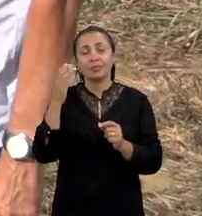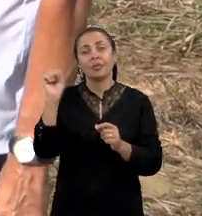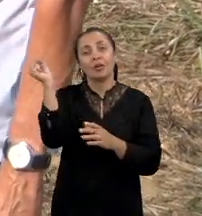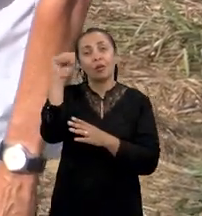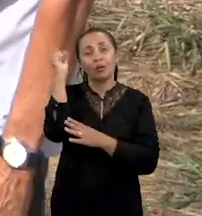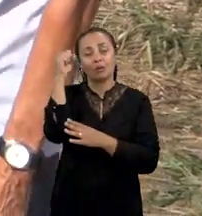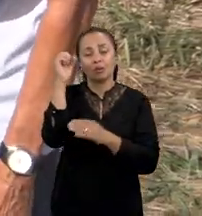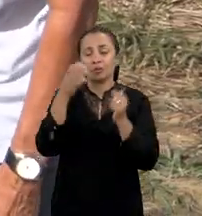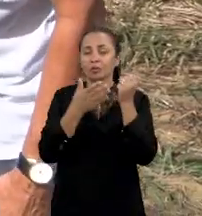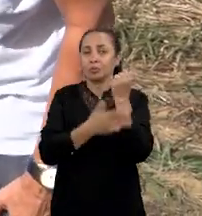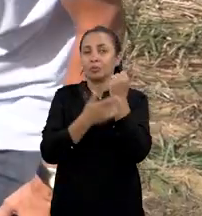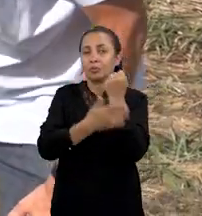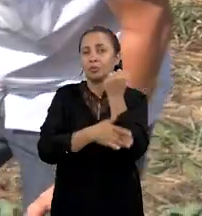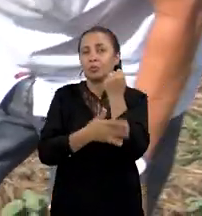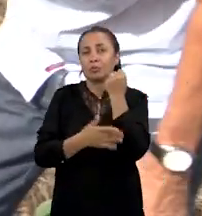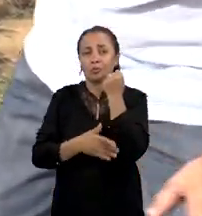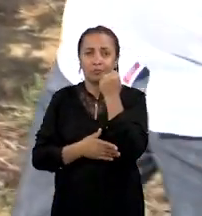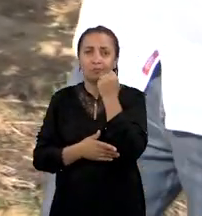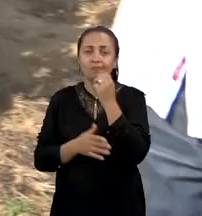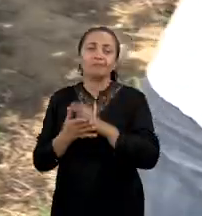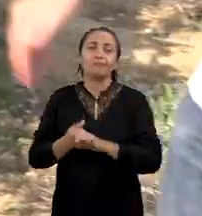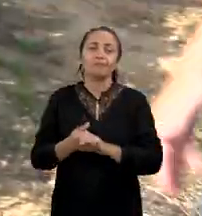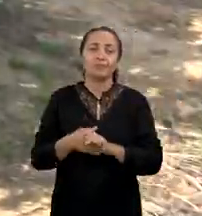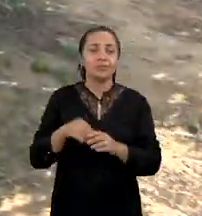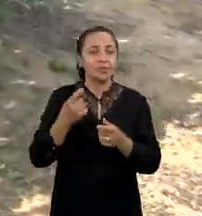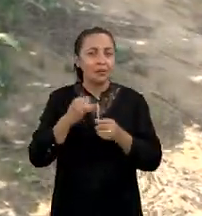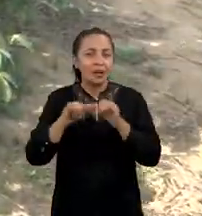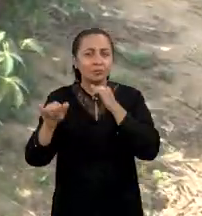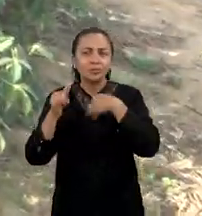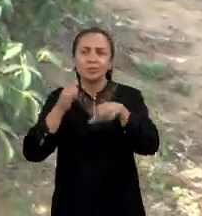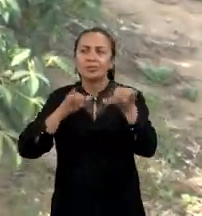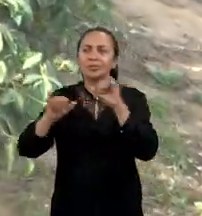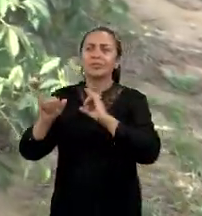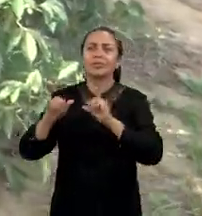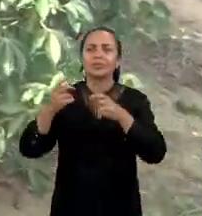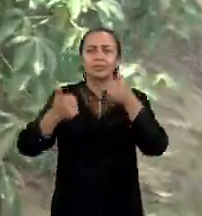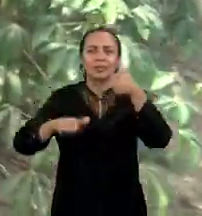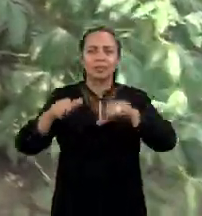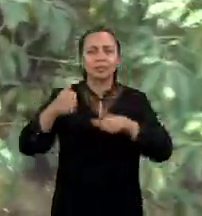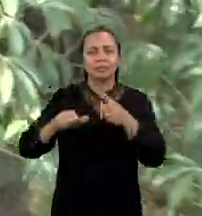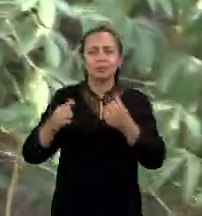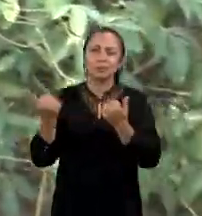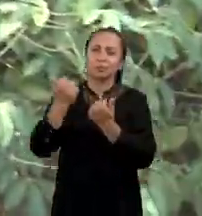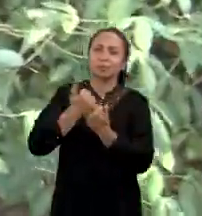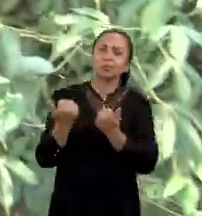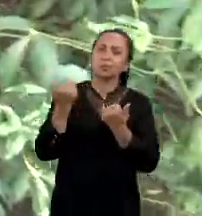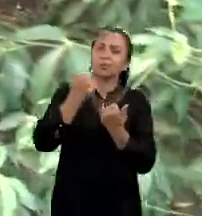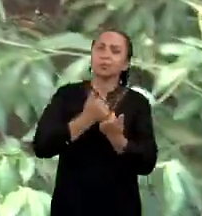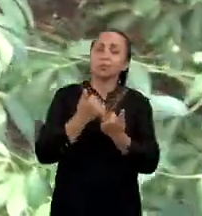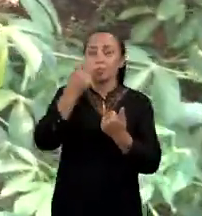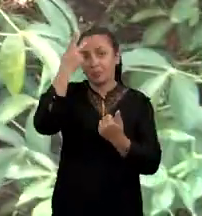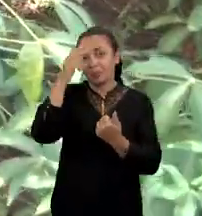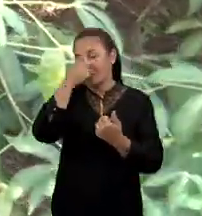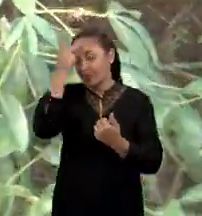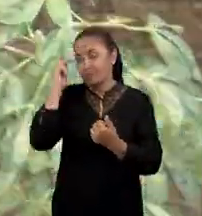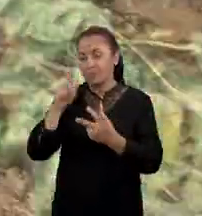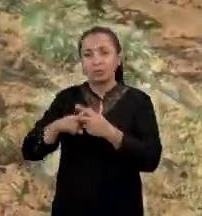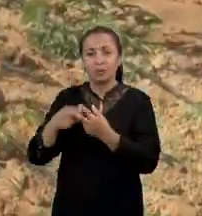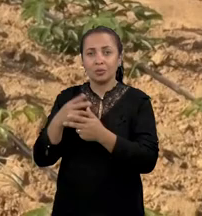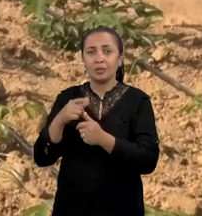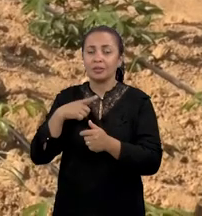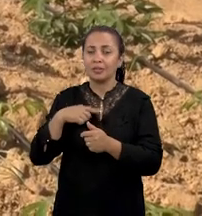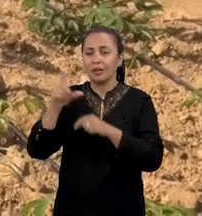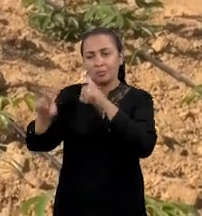Sergipe. Esse trabalho de melhoramento é constante, ele não para. Vão lançando variedades e substituindo variedades. Lançando e substituindo para que o produtor